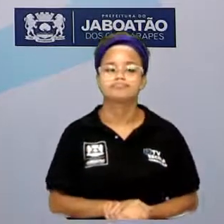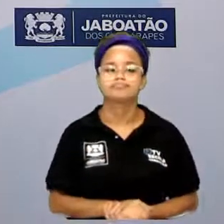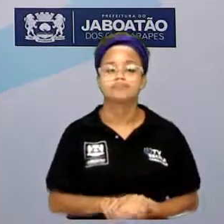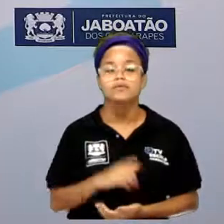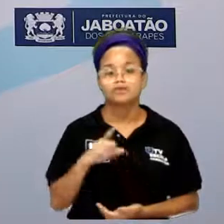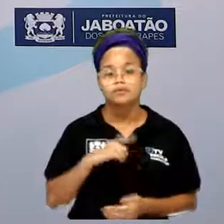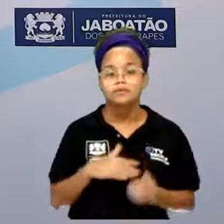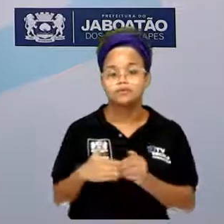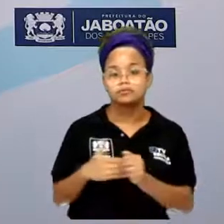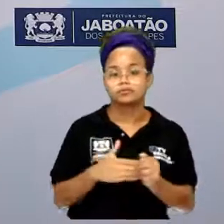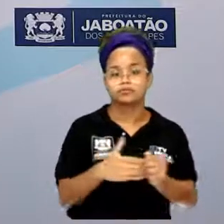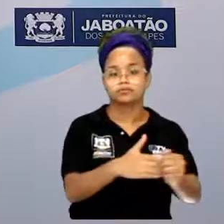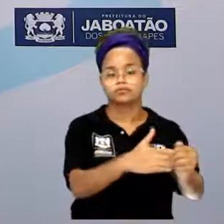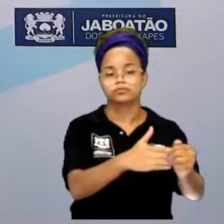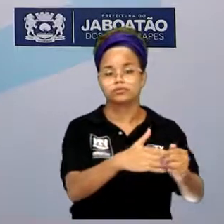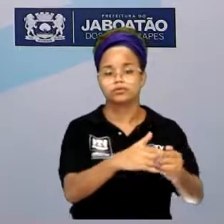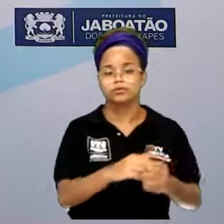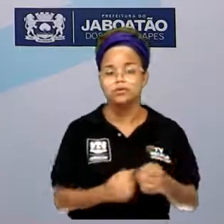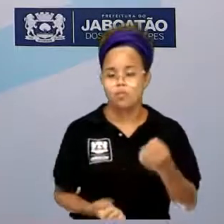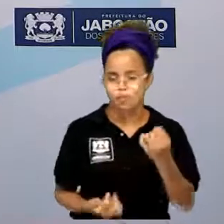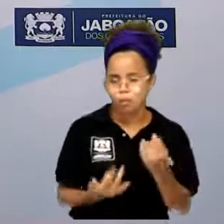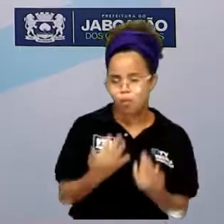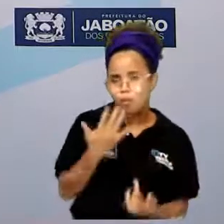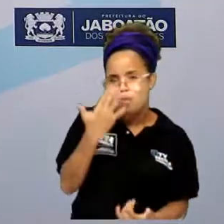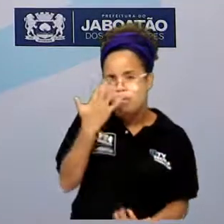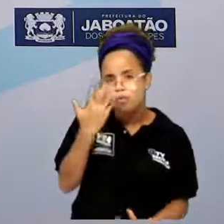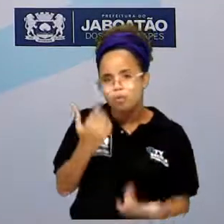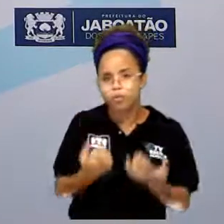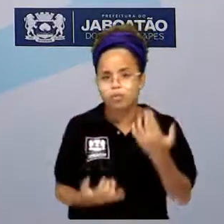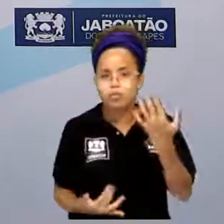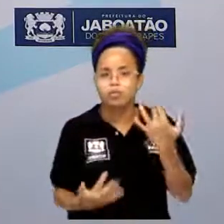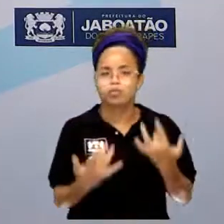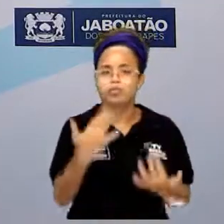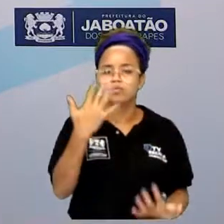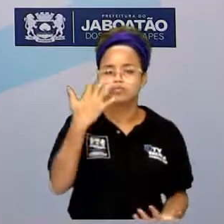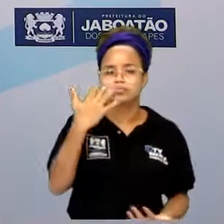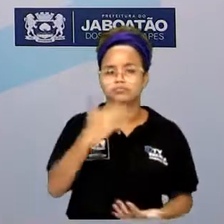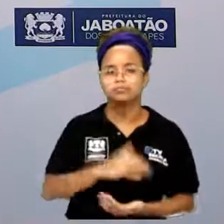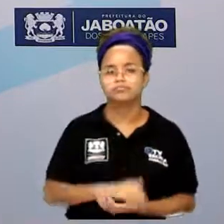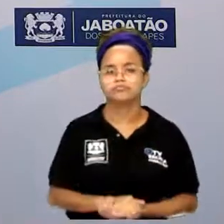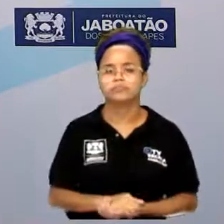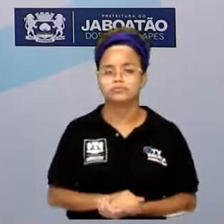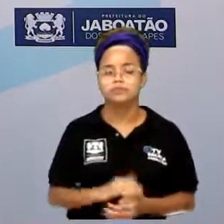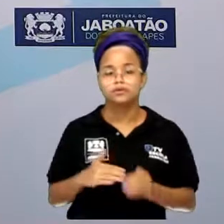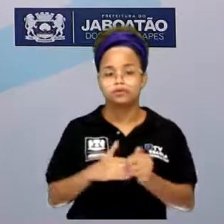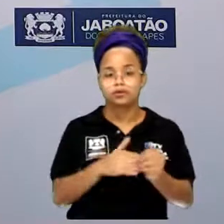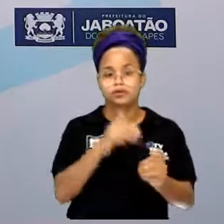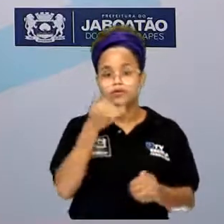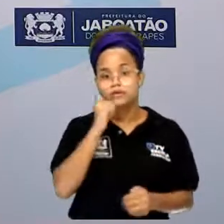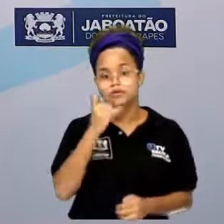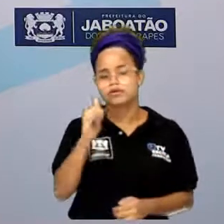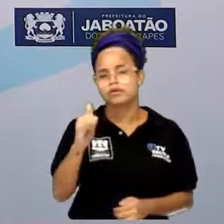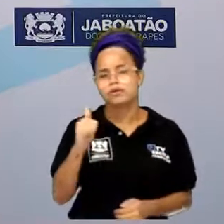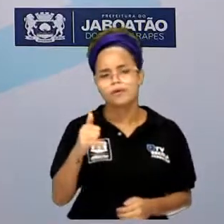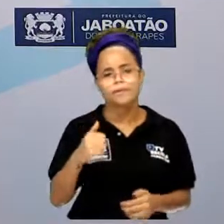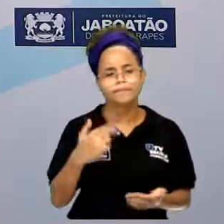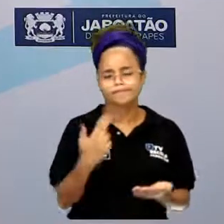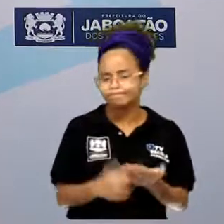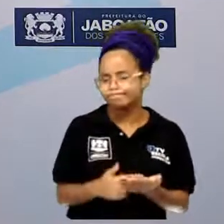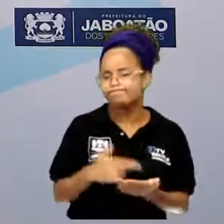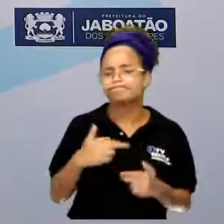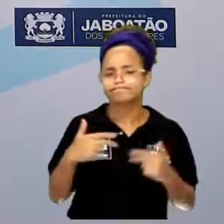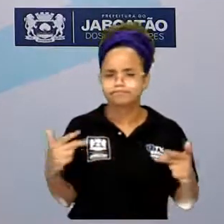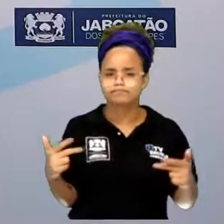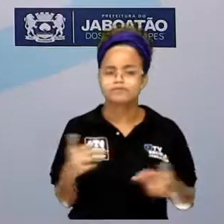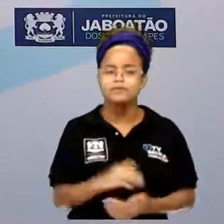também tem gases condutores de energia elétrica. E é o mesmo princípio, né? Se você tem um